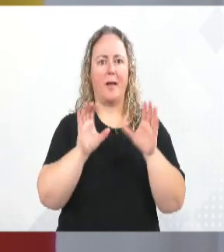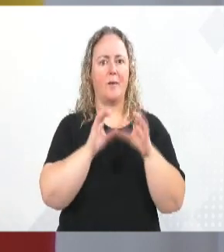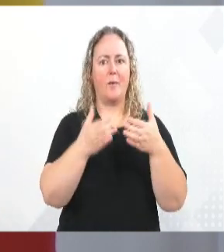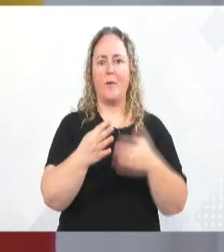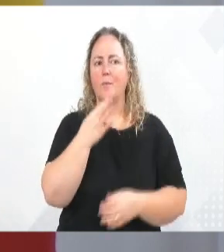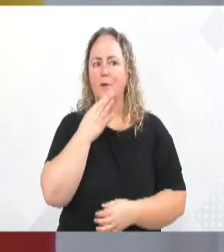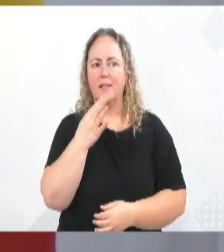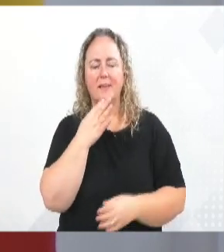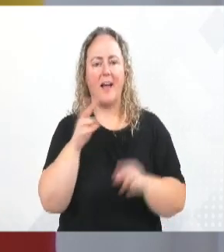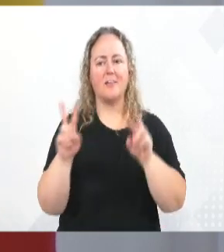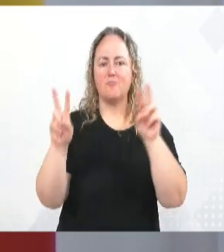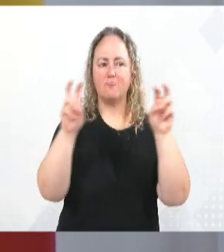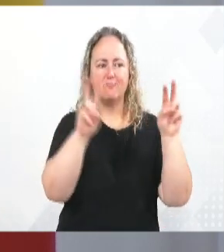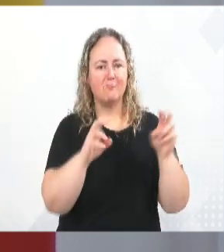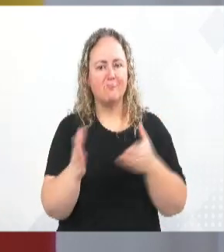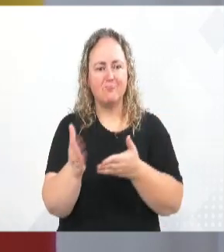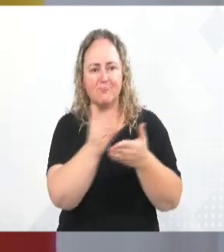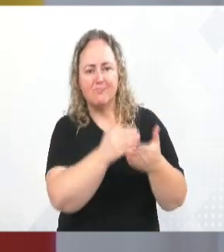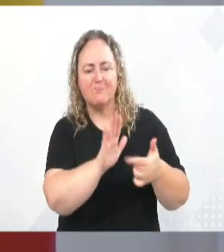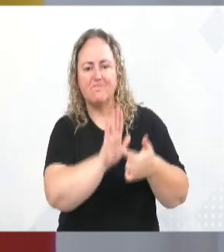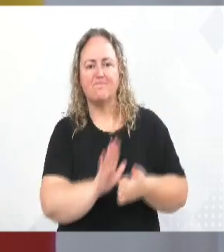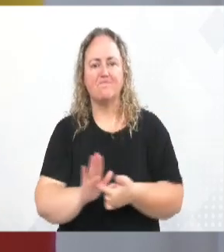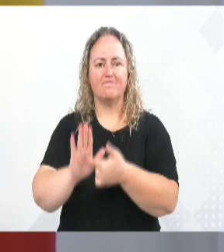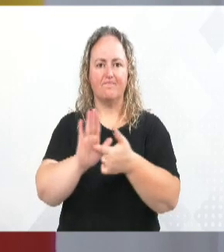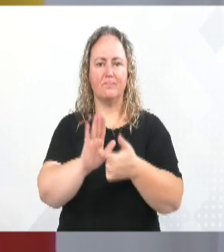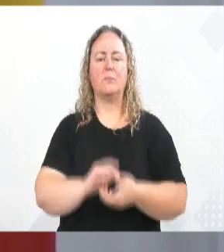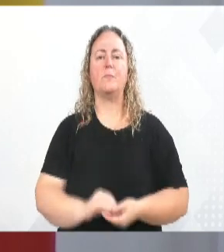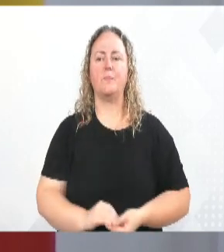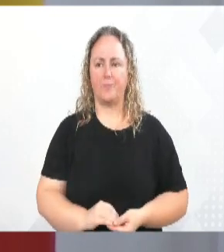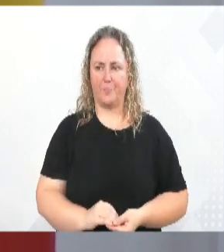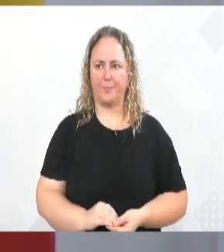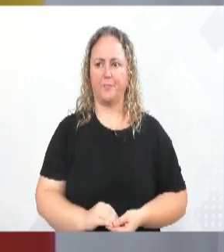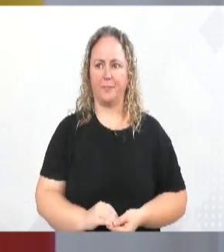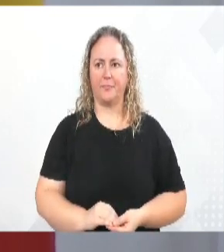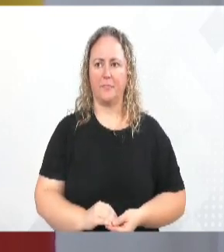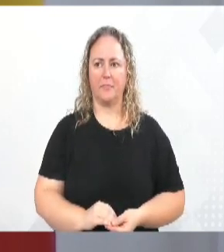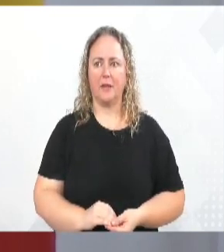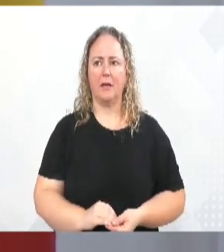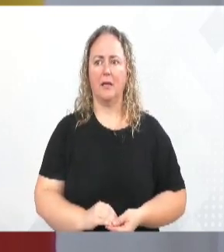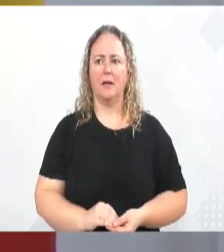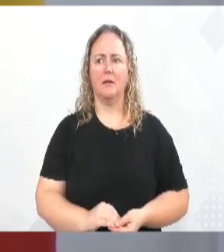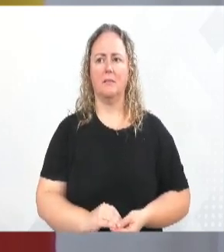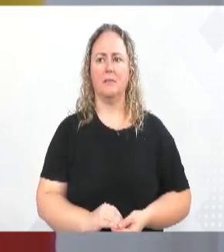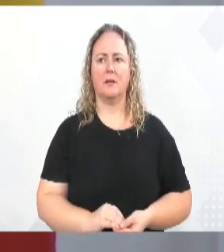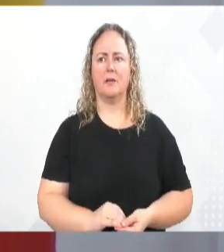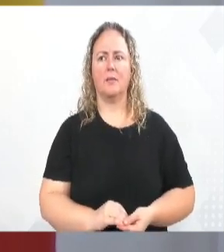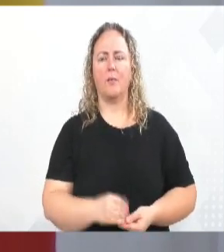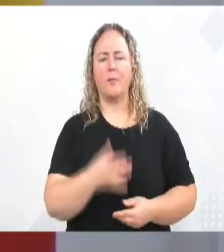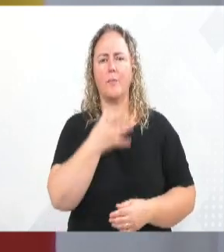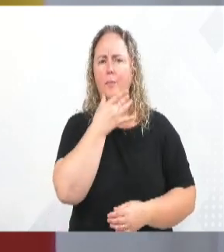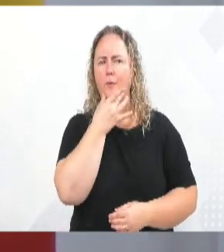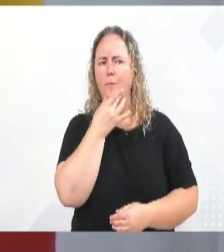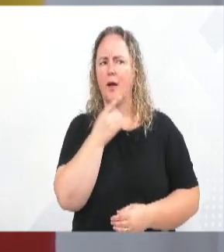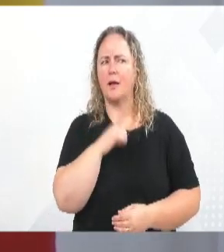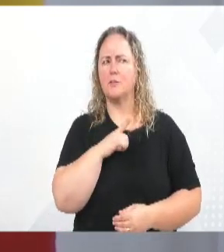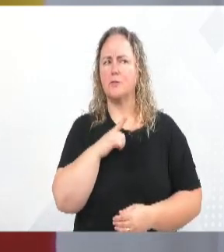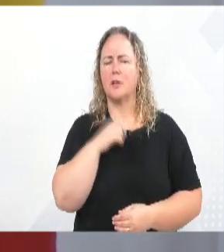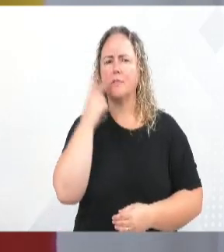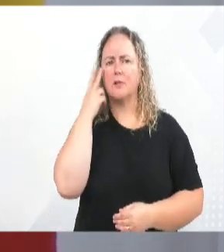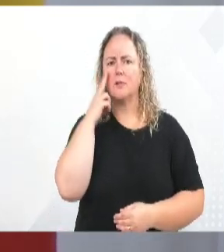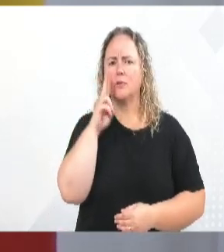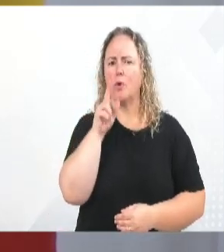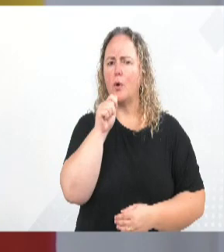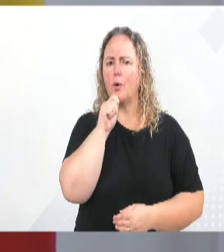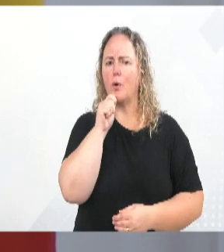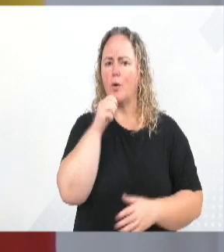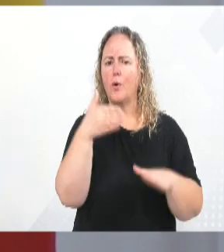levantar assuntos, trazer as demandas das nossas visitas, com, se não me engano, duas exceções que aconteceram de dias que eu estava aqui